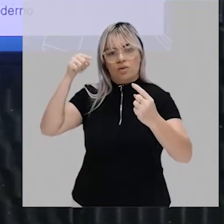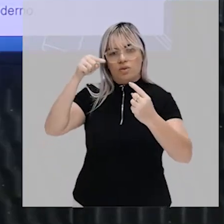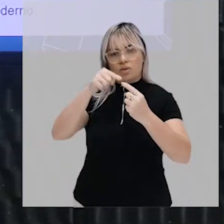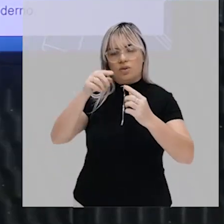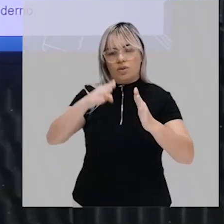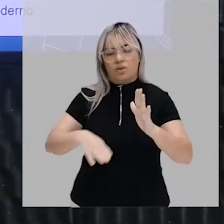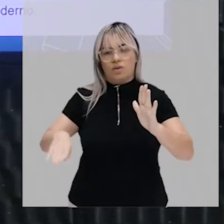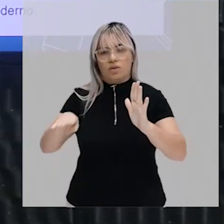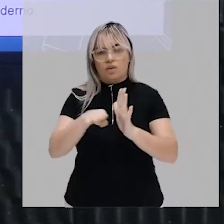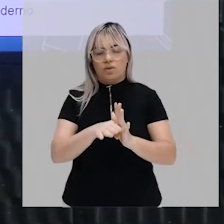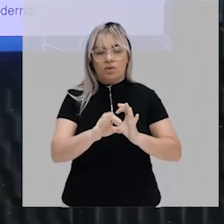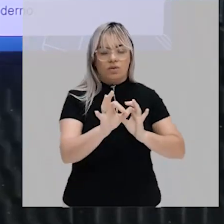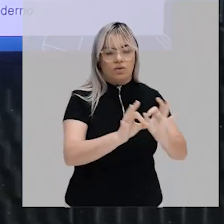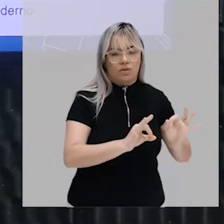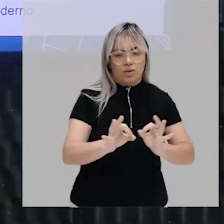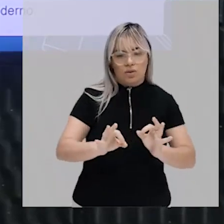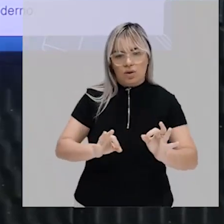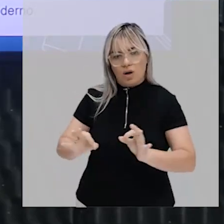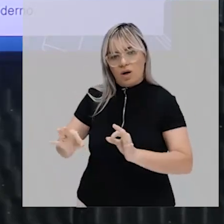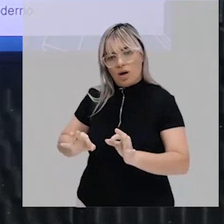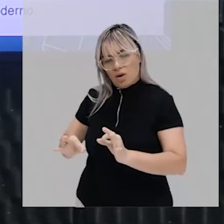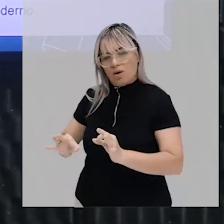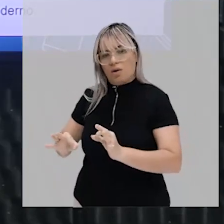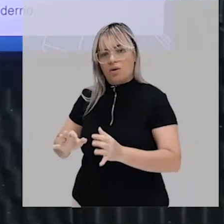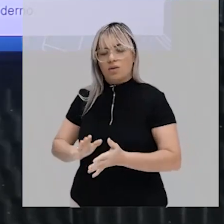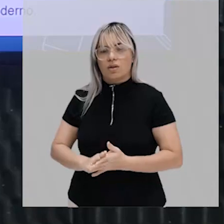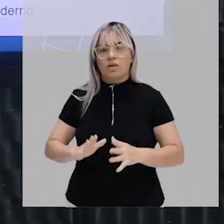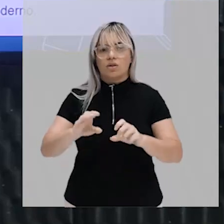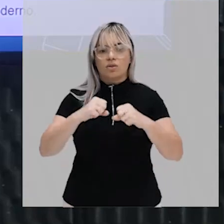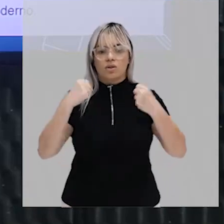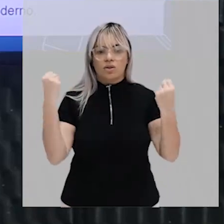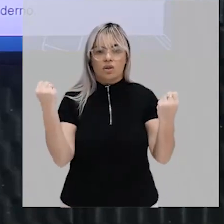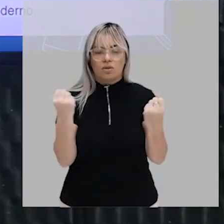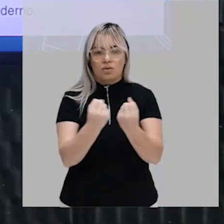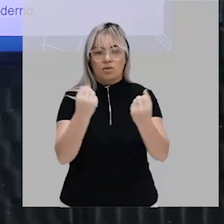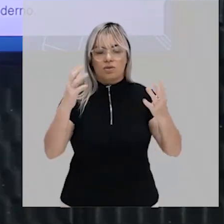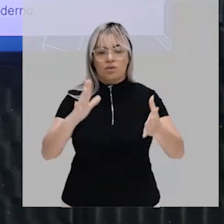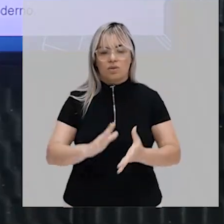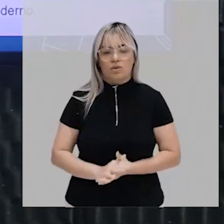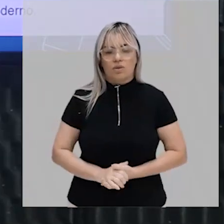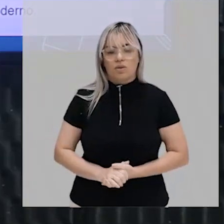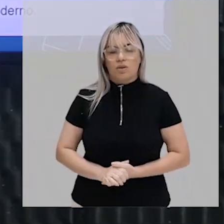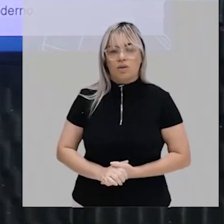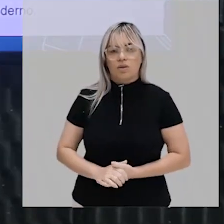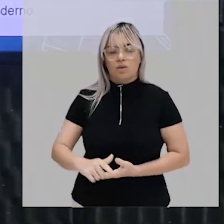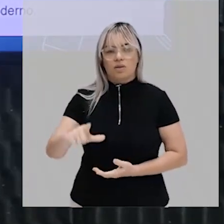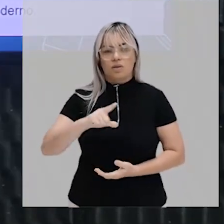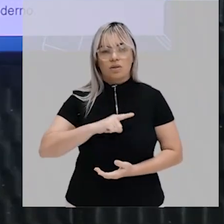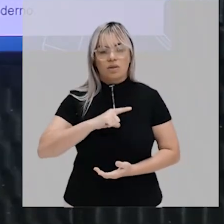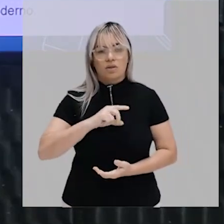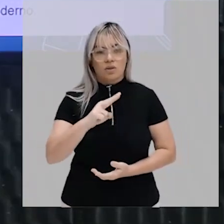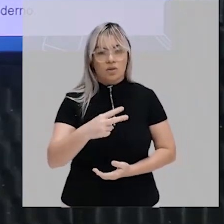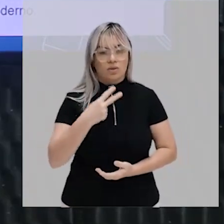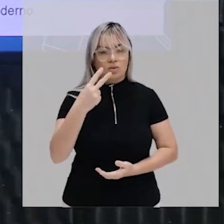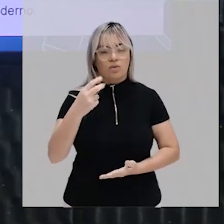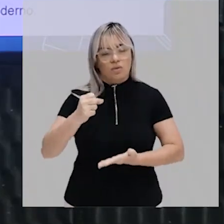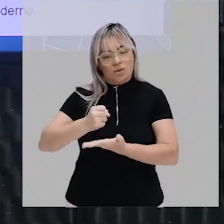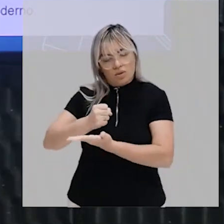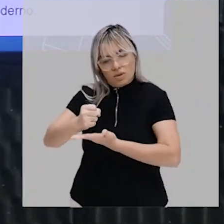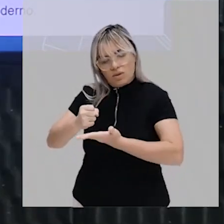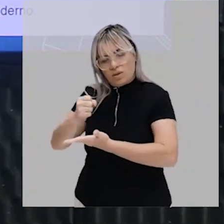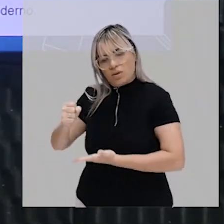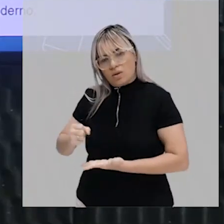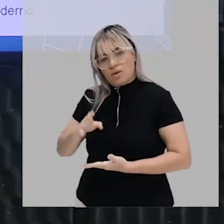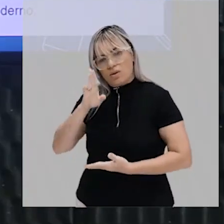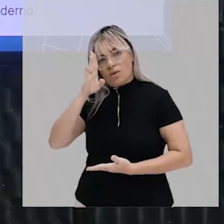que é estabelecer a ordem social o Estado tem duas formas elementares o Estado